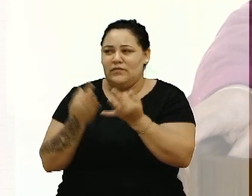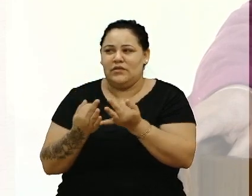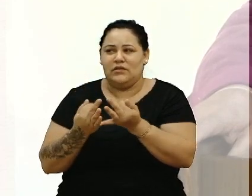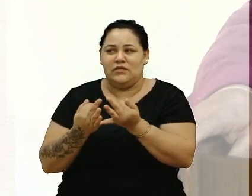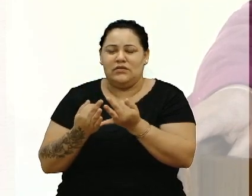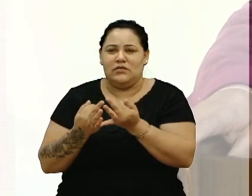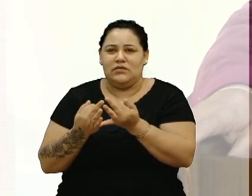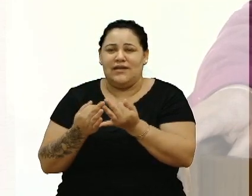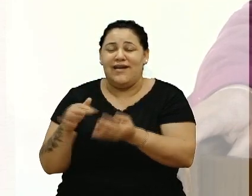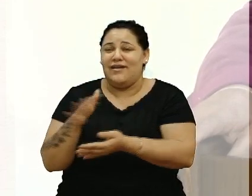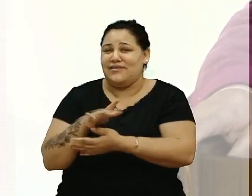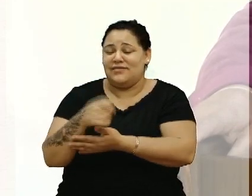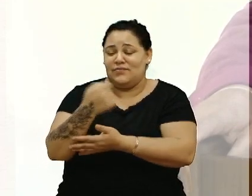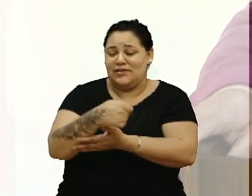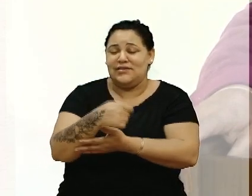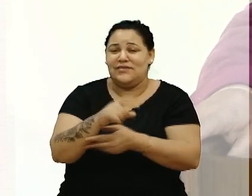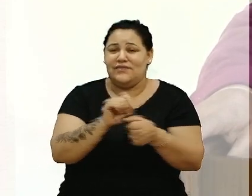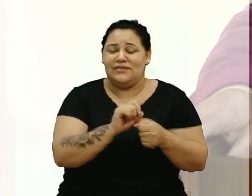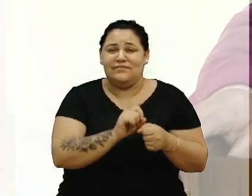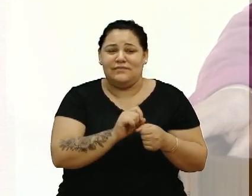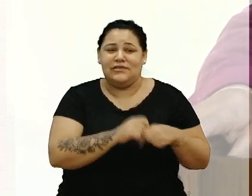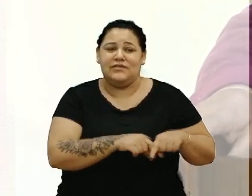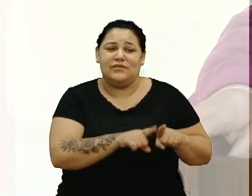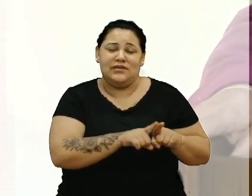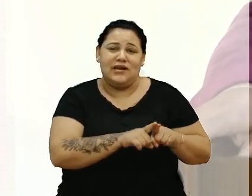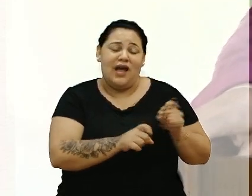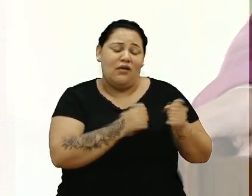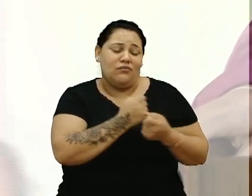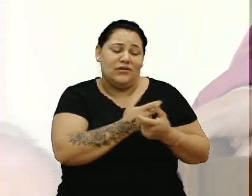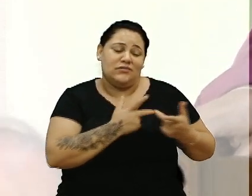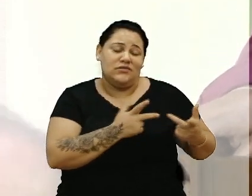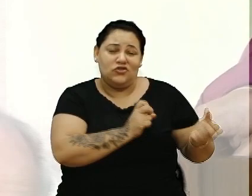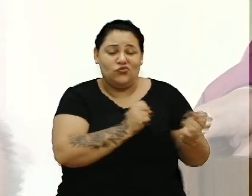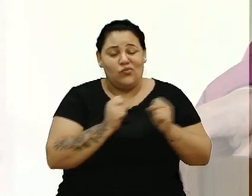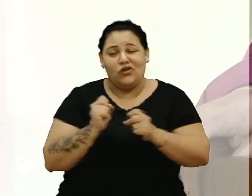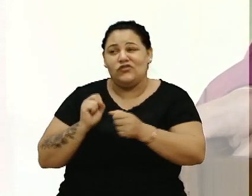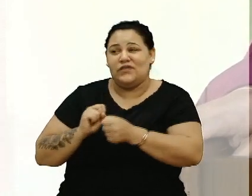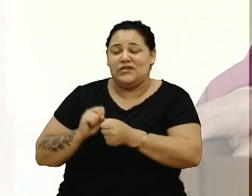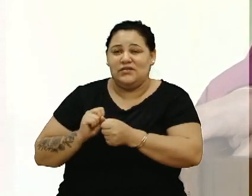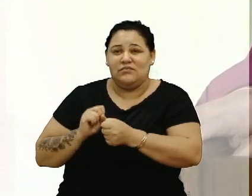Às vezes tem que fazer pelo menor. Então, algumas coisas a gente pode ser feito.